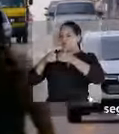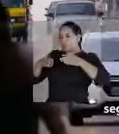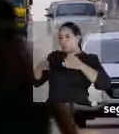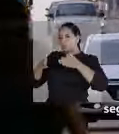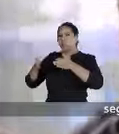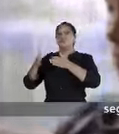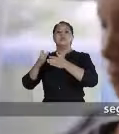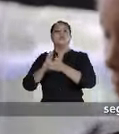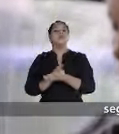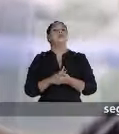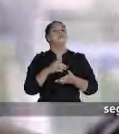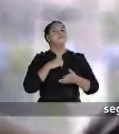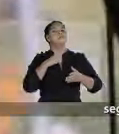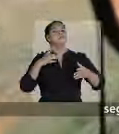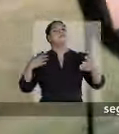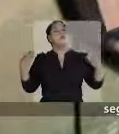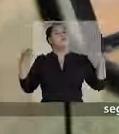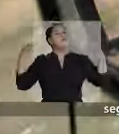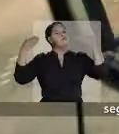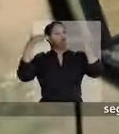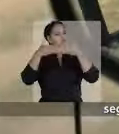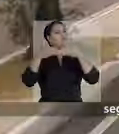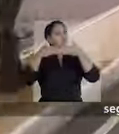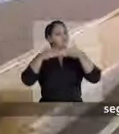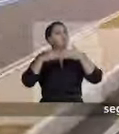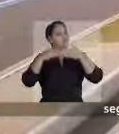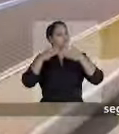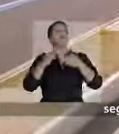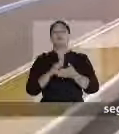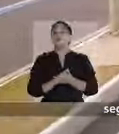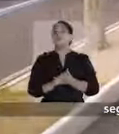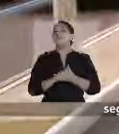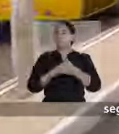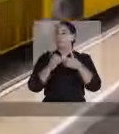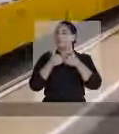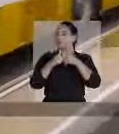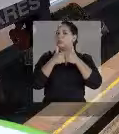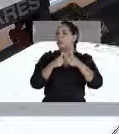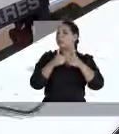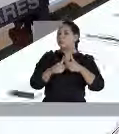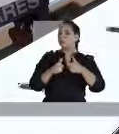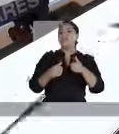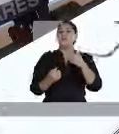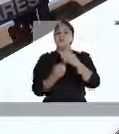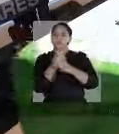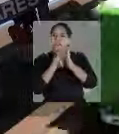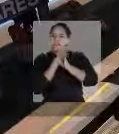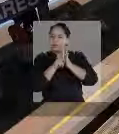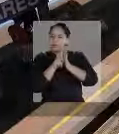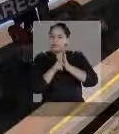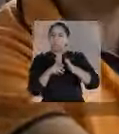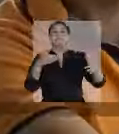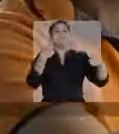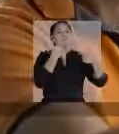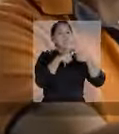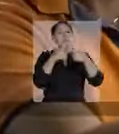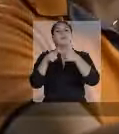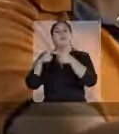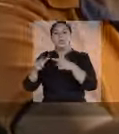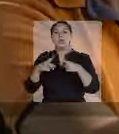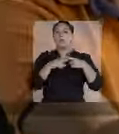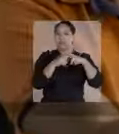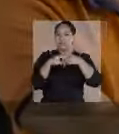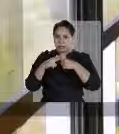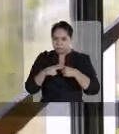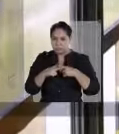ônibus, segue uma tendência mundial de prioridade ao transporte coletivo. Implantamos a primeira fase. E temos problemas a